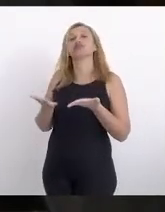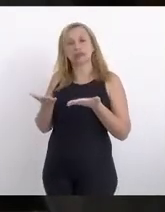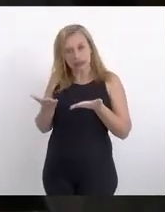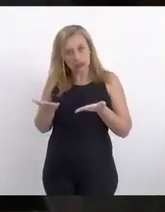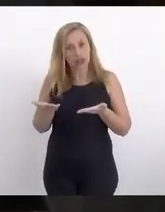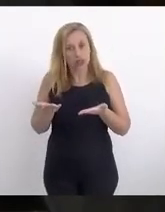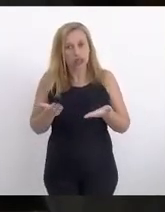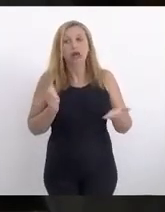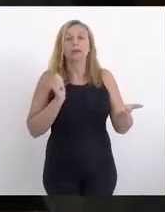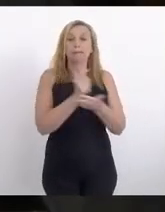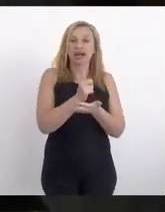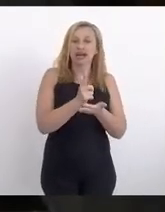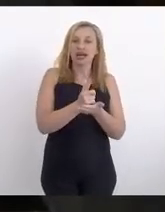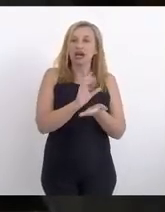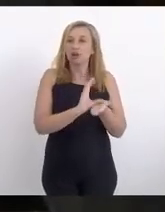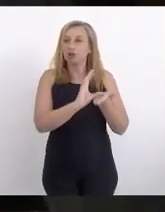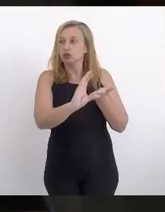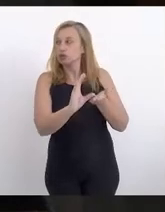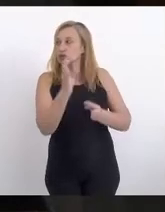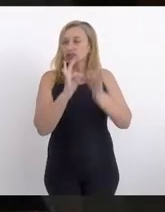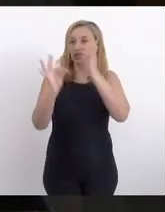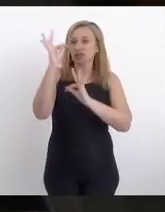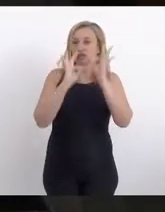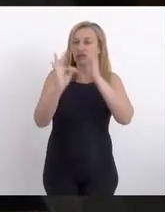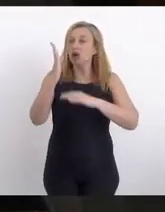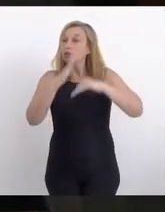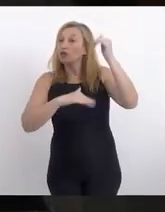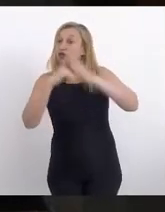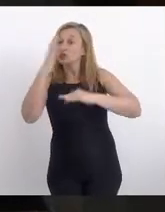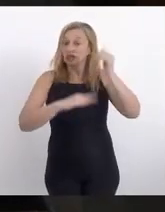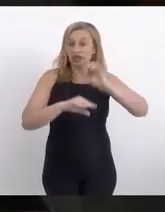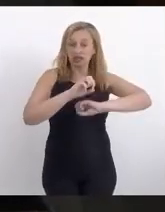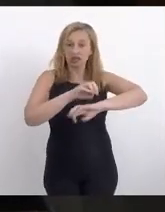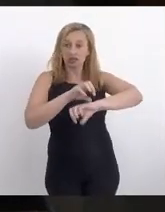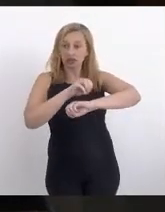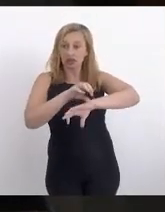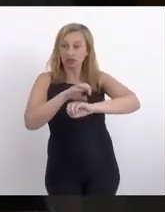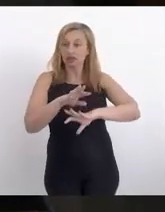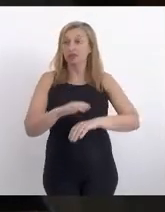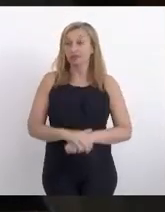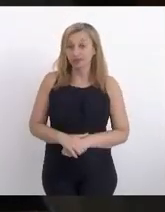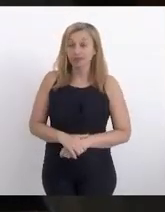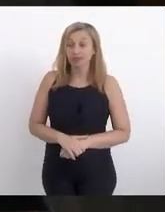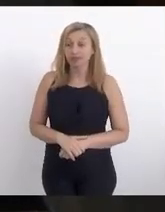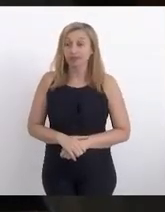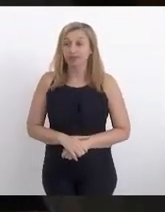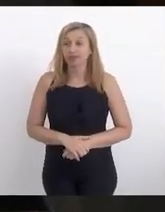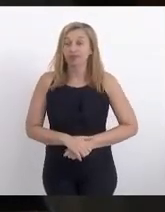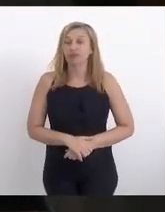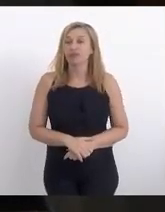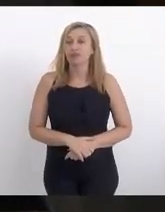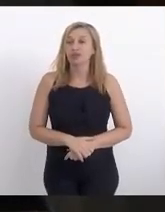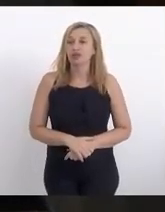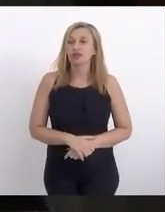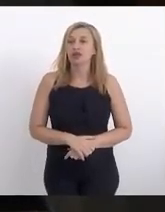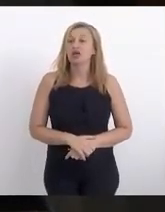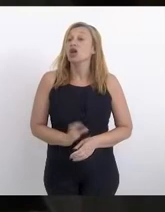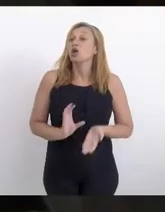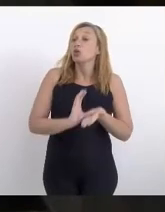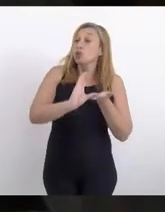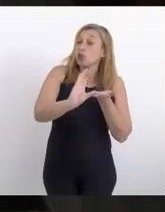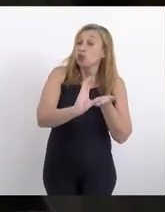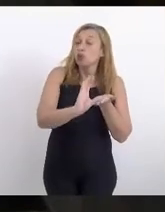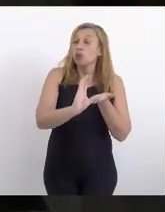iniciativa, pagar um auxílio tecnológico para que os profissionais da educação recebam como compensação recursos para